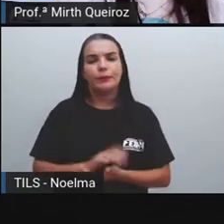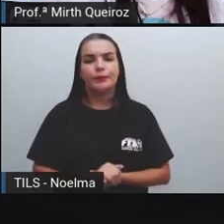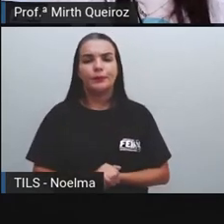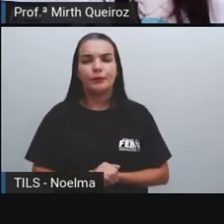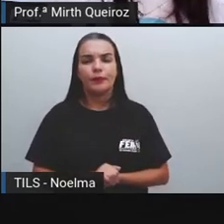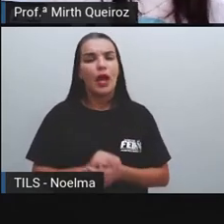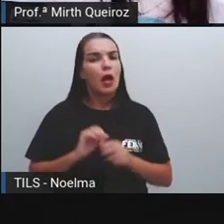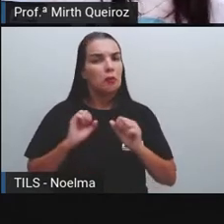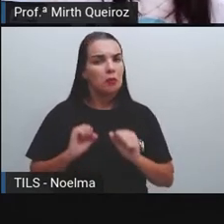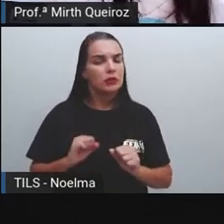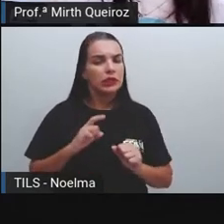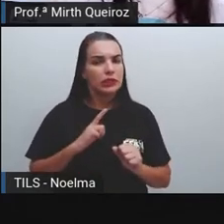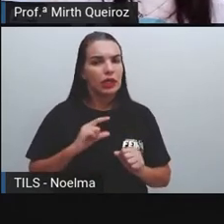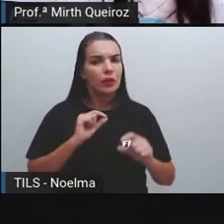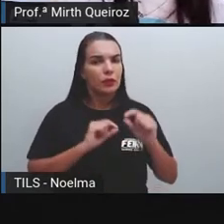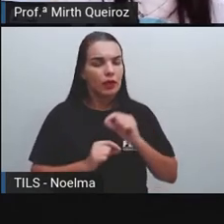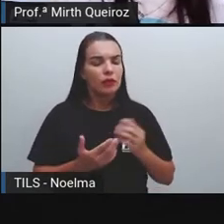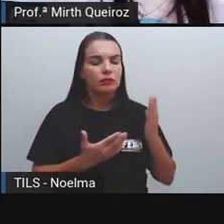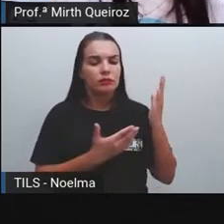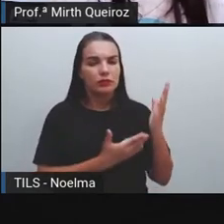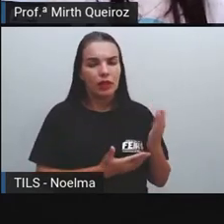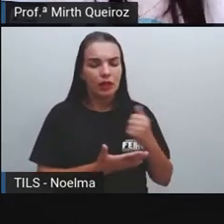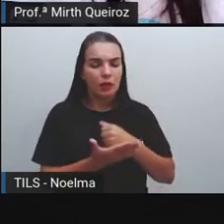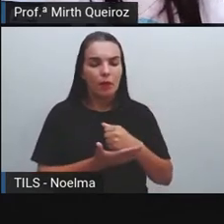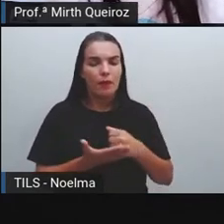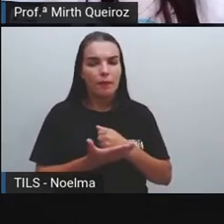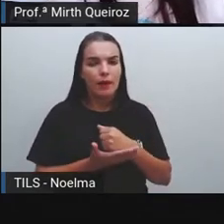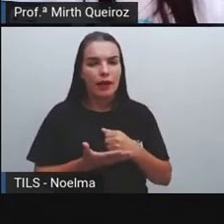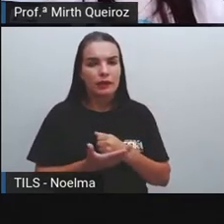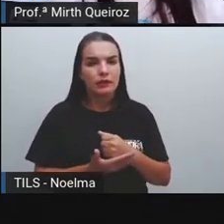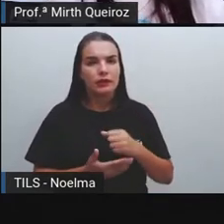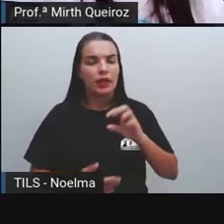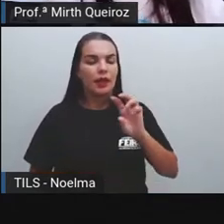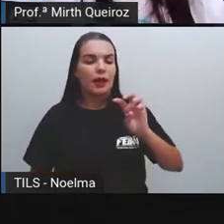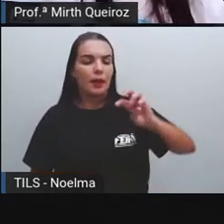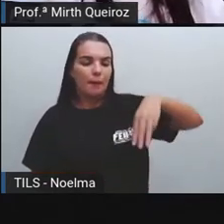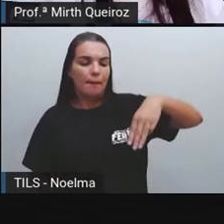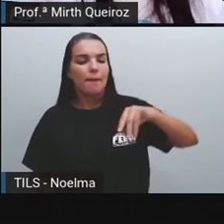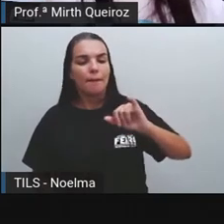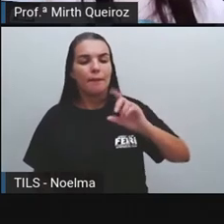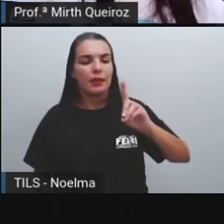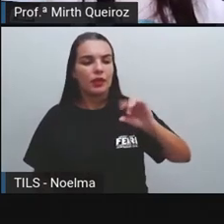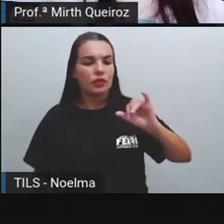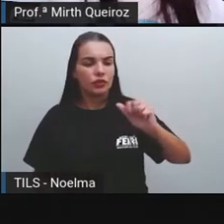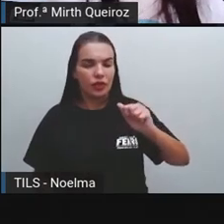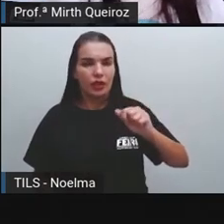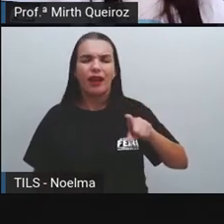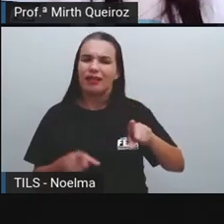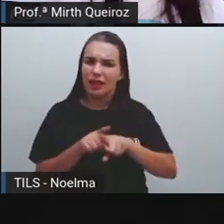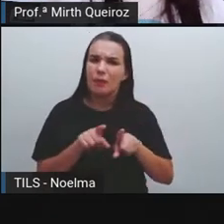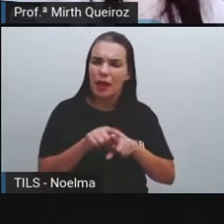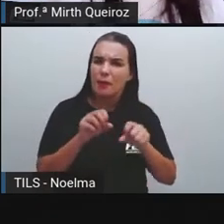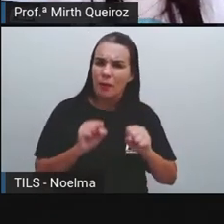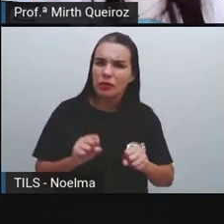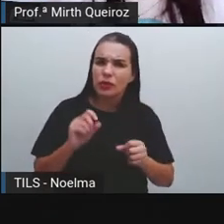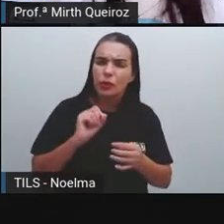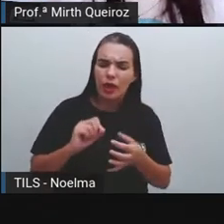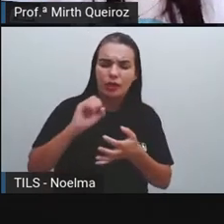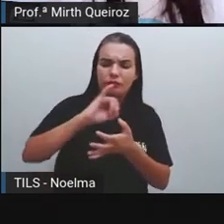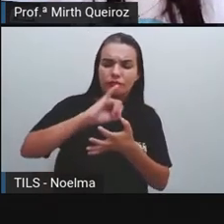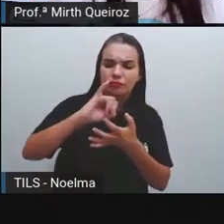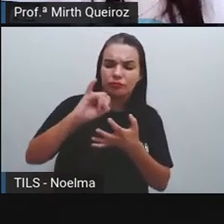Pegar Como mídia social Porém O Youtube Hoje Ele também É utilizado Como rede social Uma vez Que permite Também